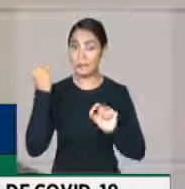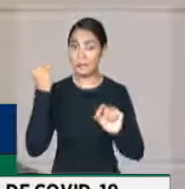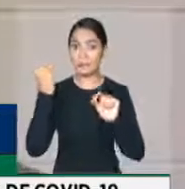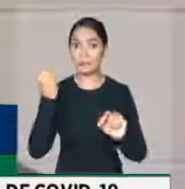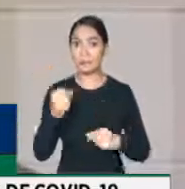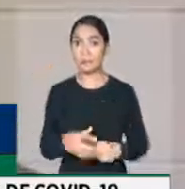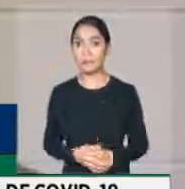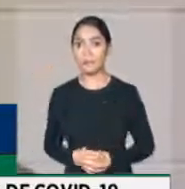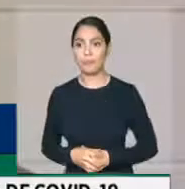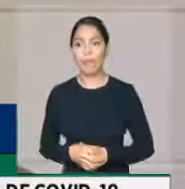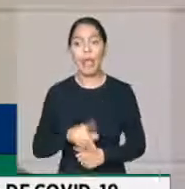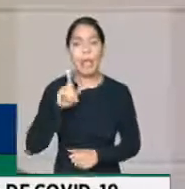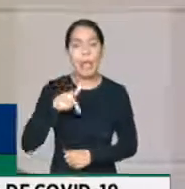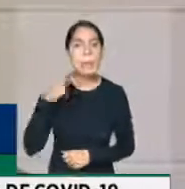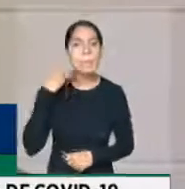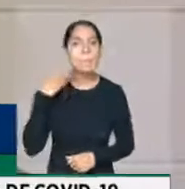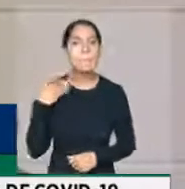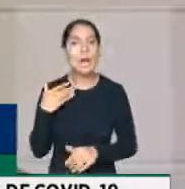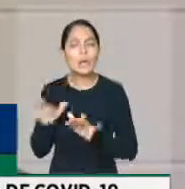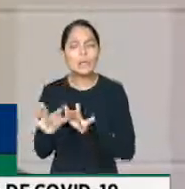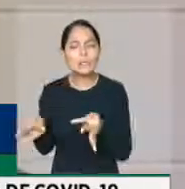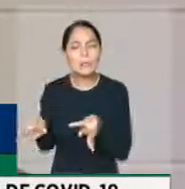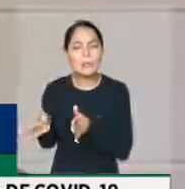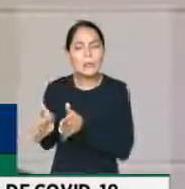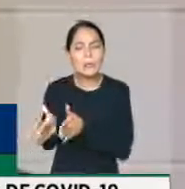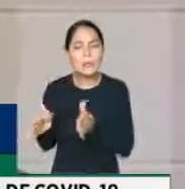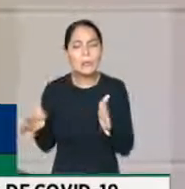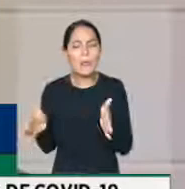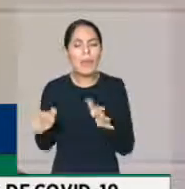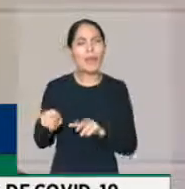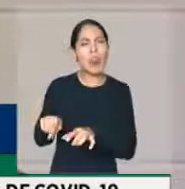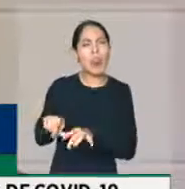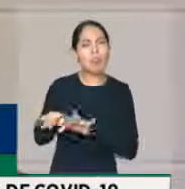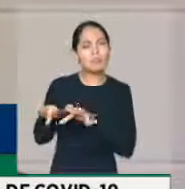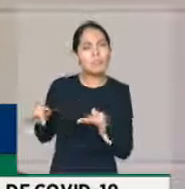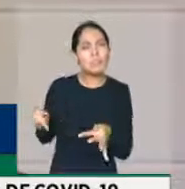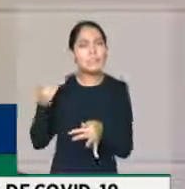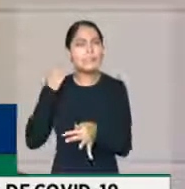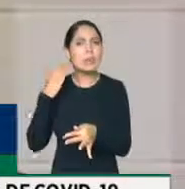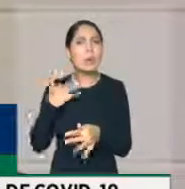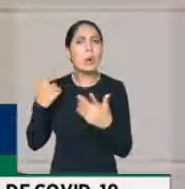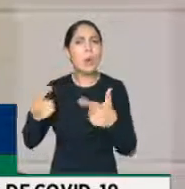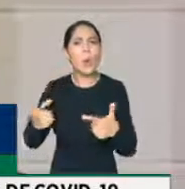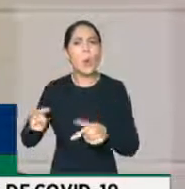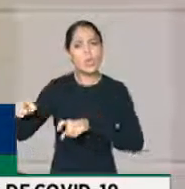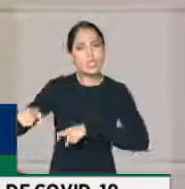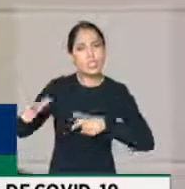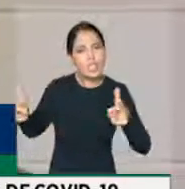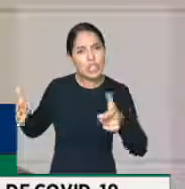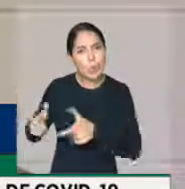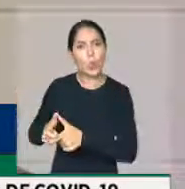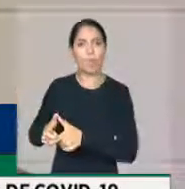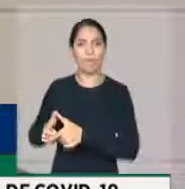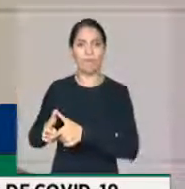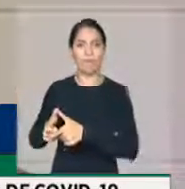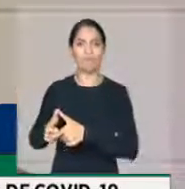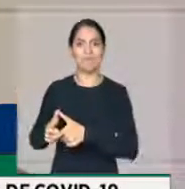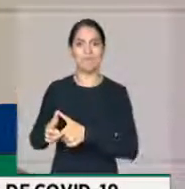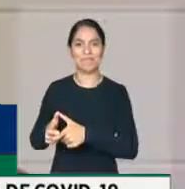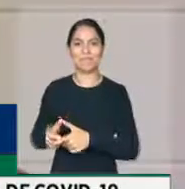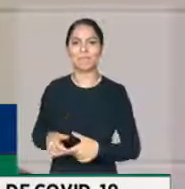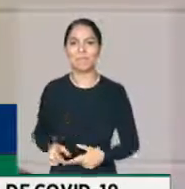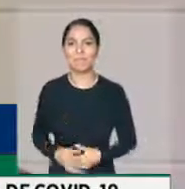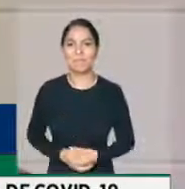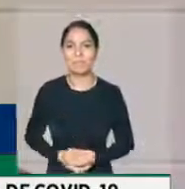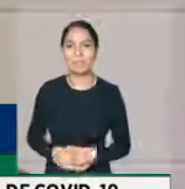de quebra de bancos pequenos e médios, que são bancos que existem no interior do Brasil e que têm muitas vezes